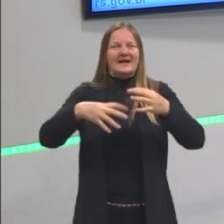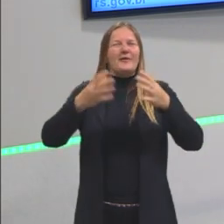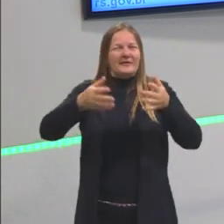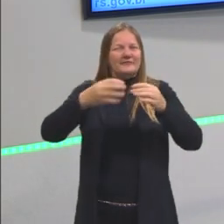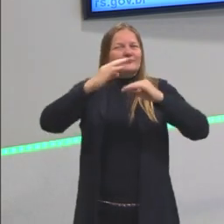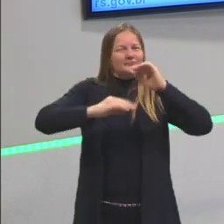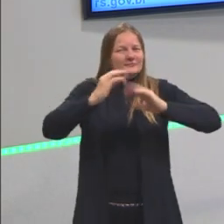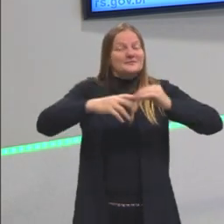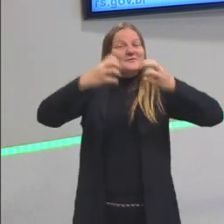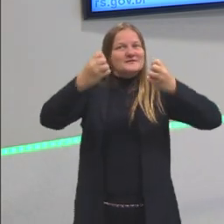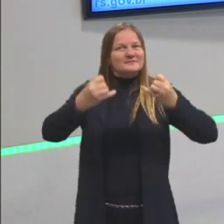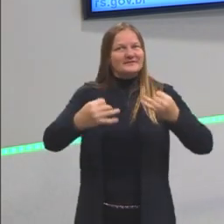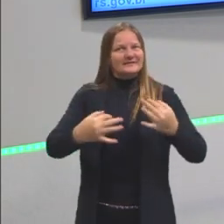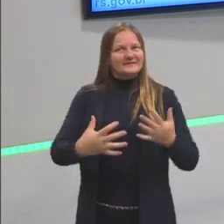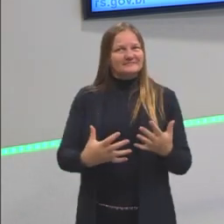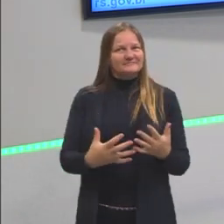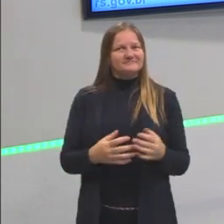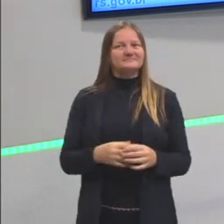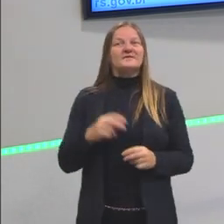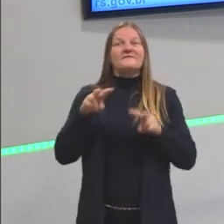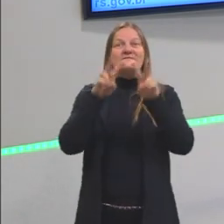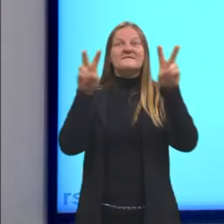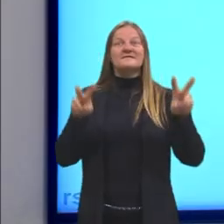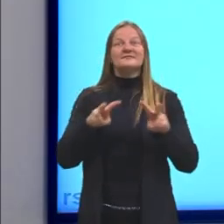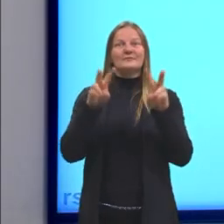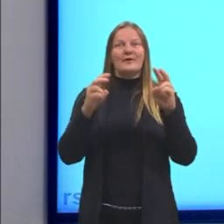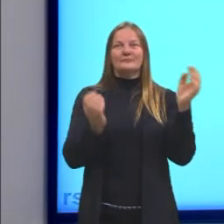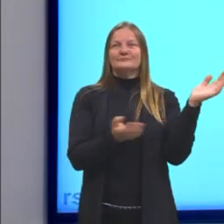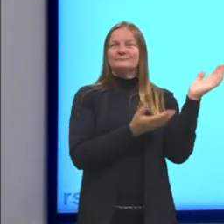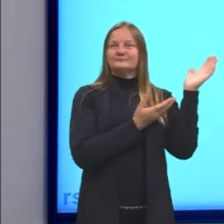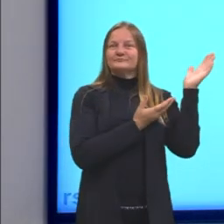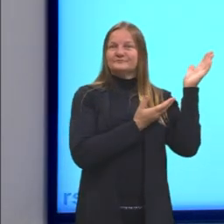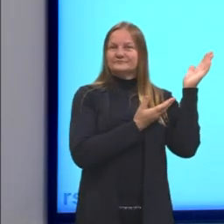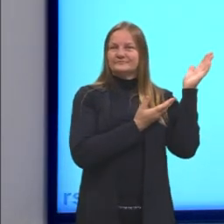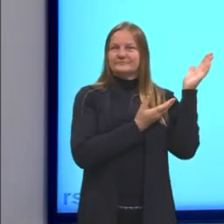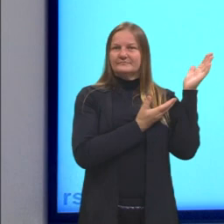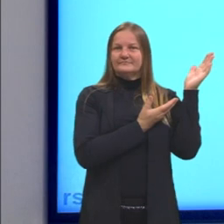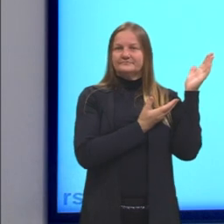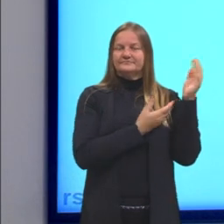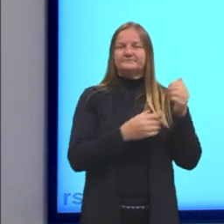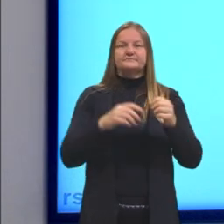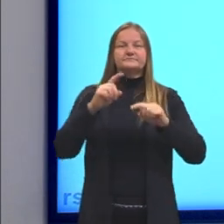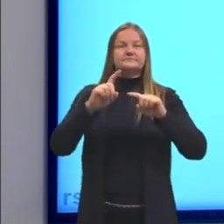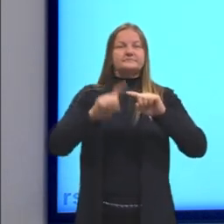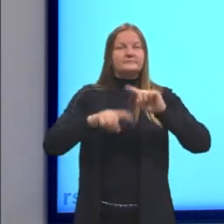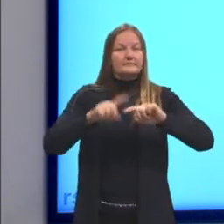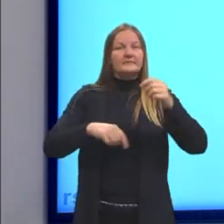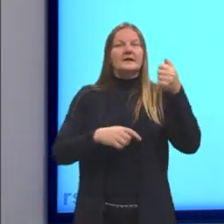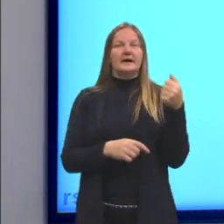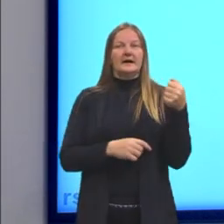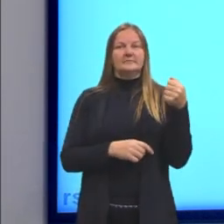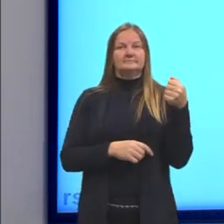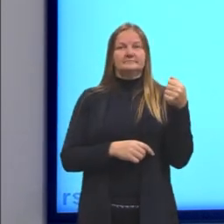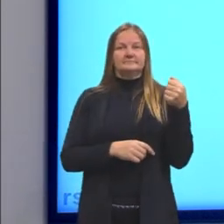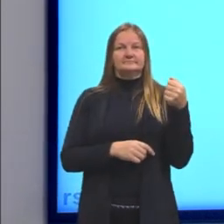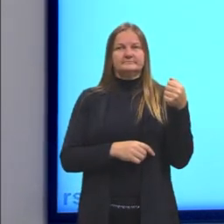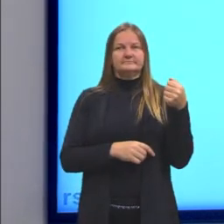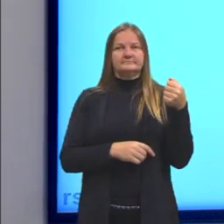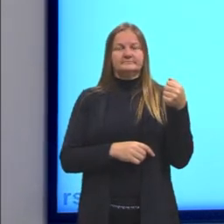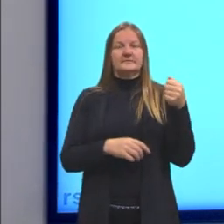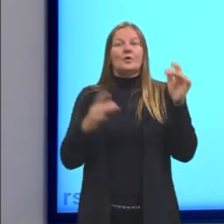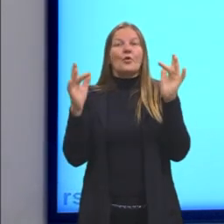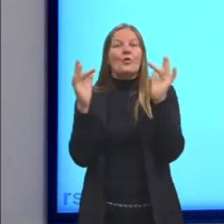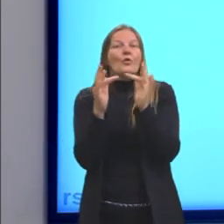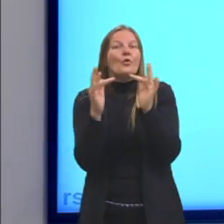partir para uma explicação mais visual. Então, aqui a gente tem um corpo A. Eu vou colocar ele em